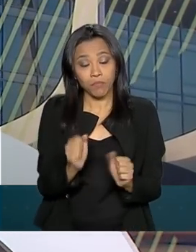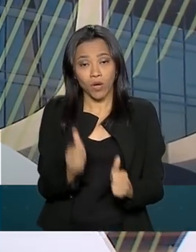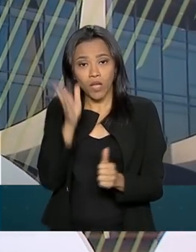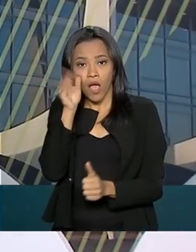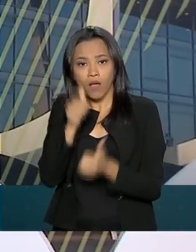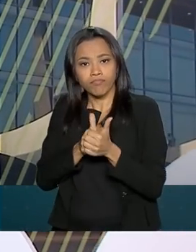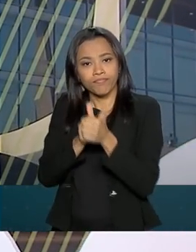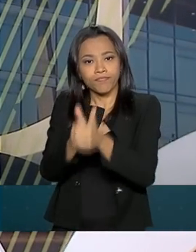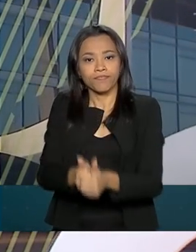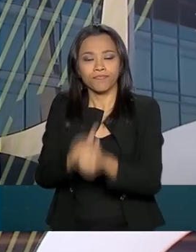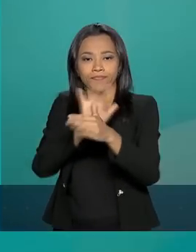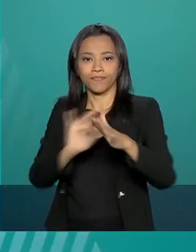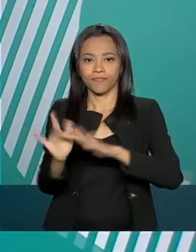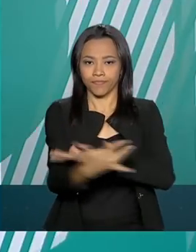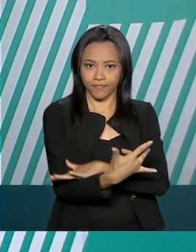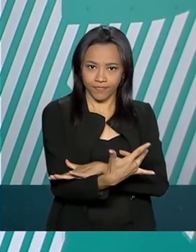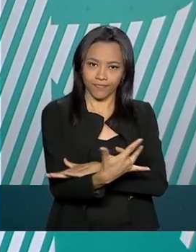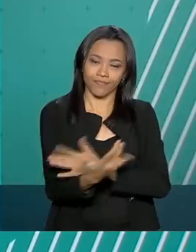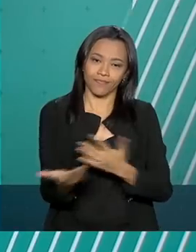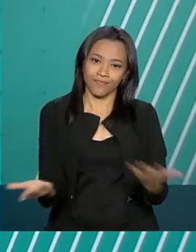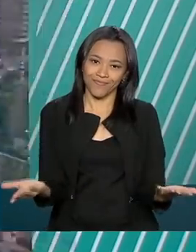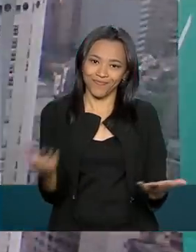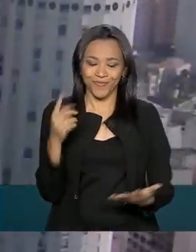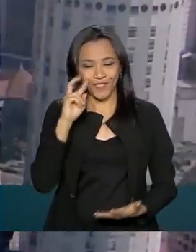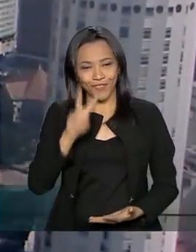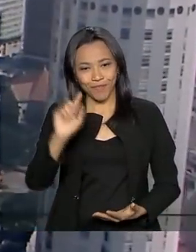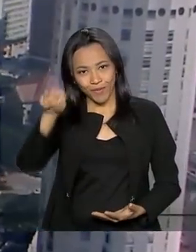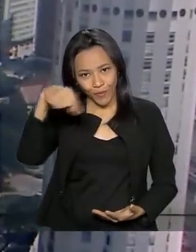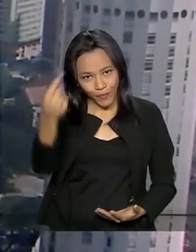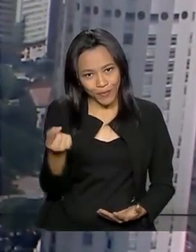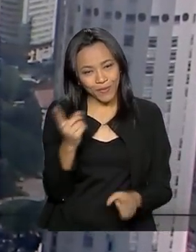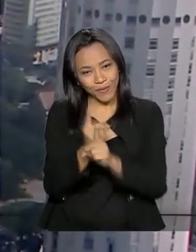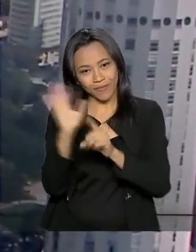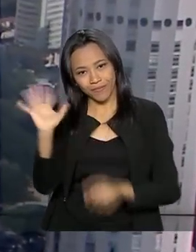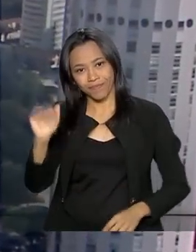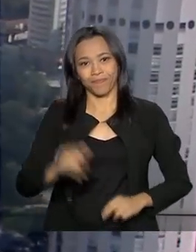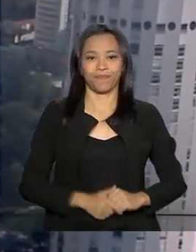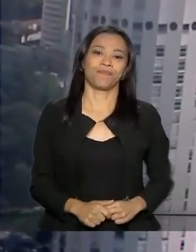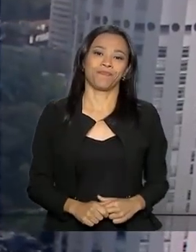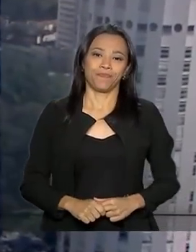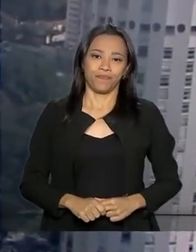acompanhar também pelas redes sociais. Nos vemos na próxima edição. Até lá!